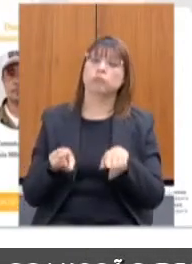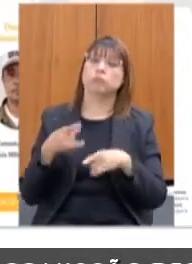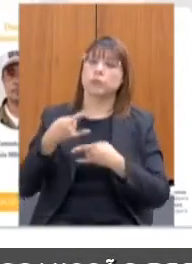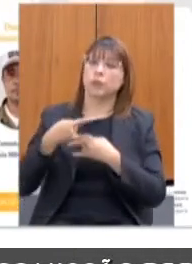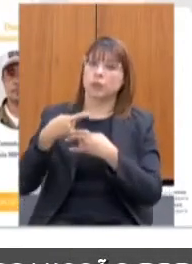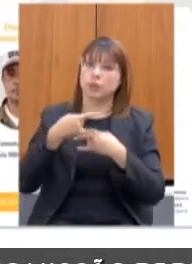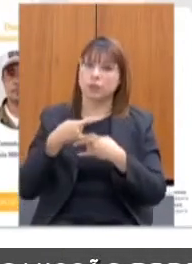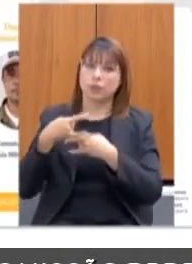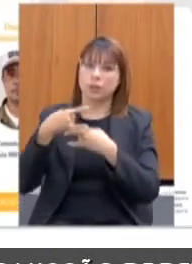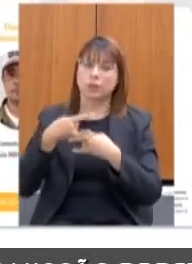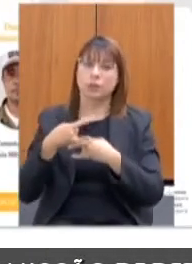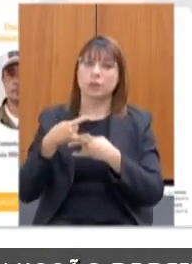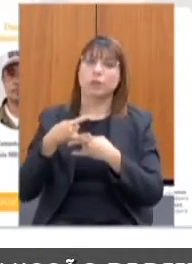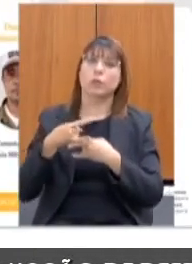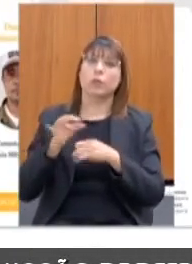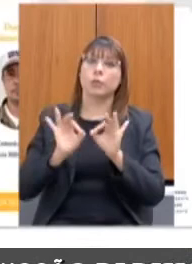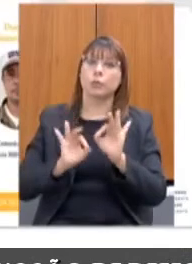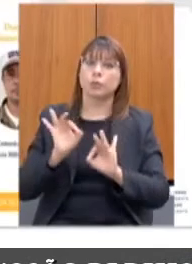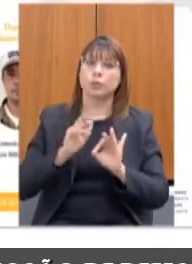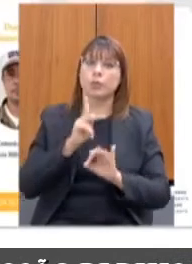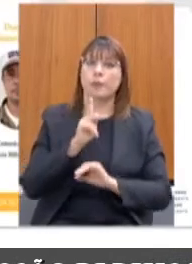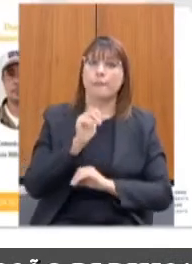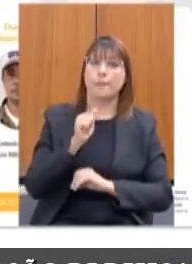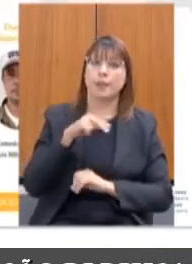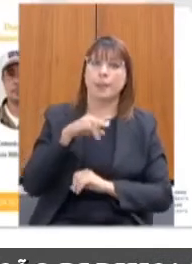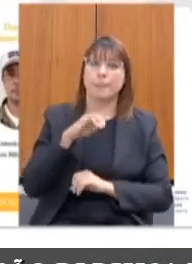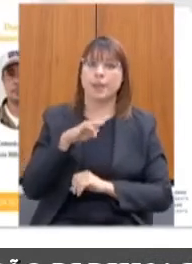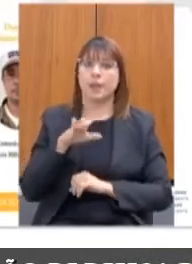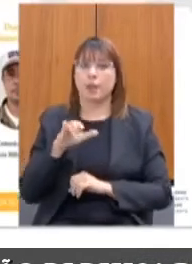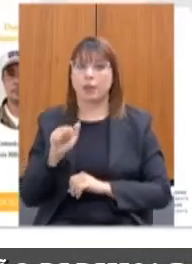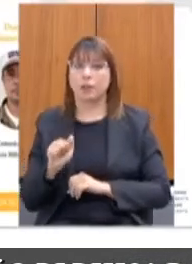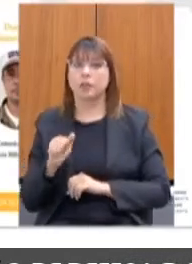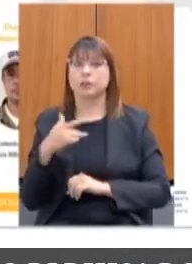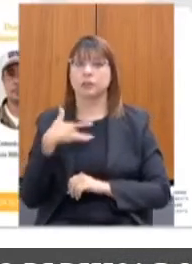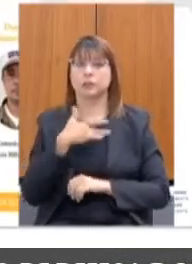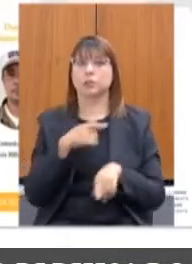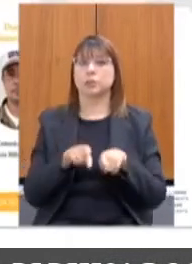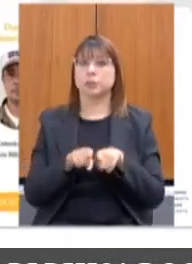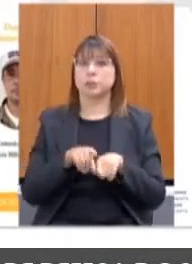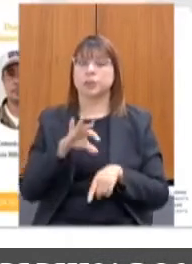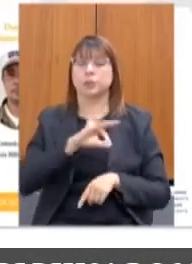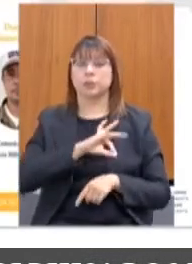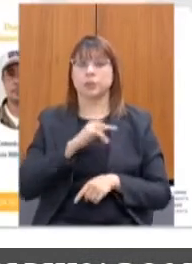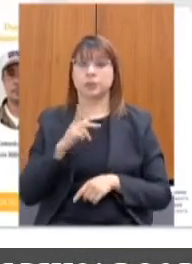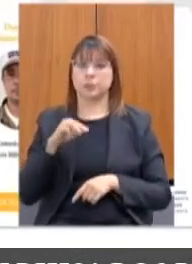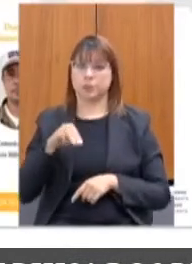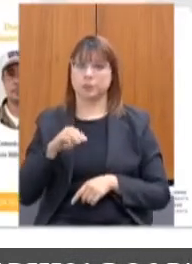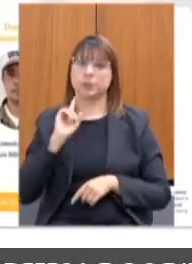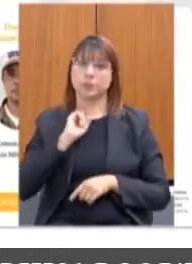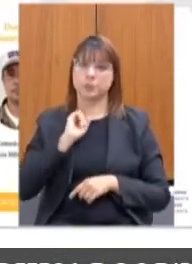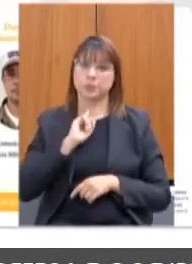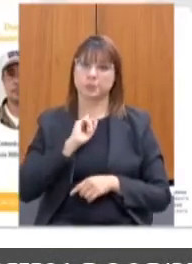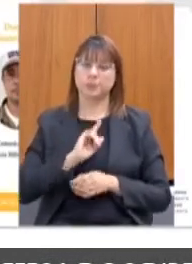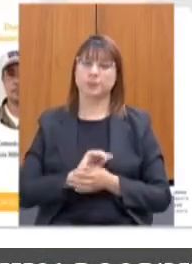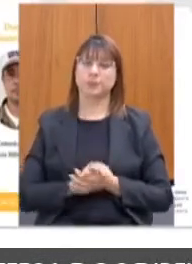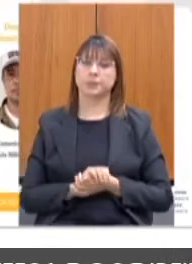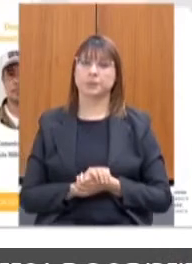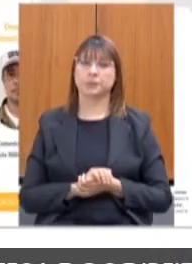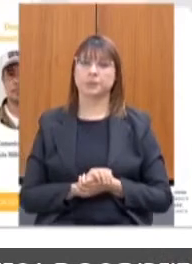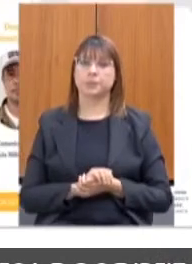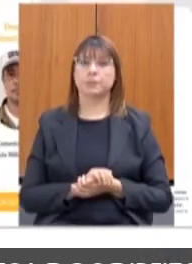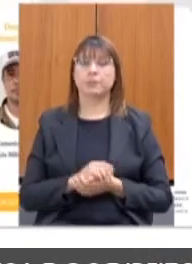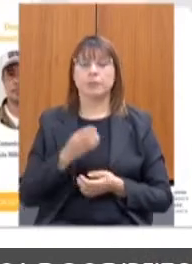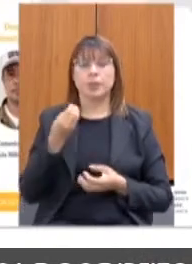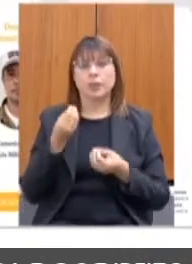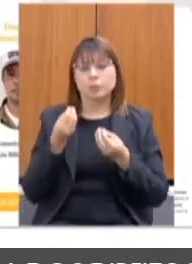a Organização Pan-Americana de Saúde e a Polícia Militar de Minas Gerais, tentando conscientizar